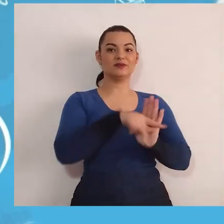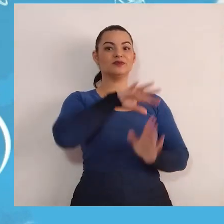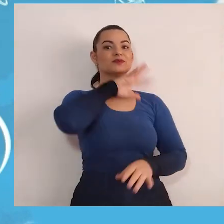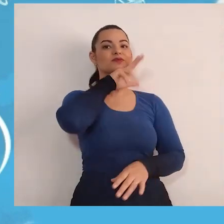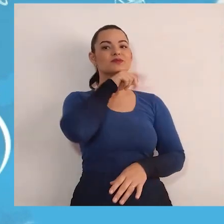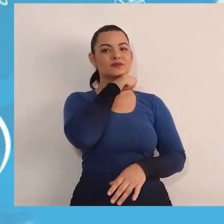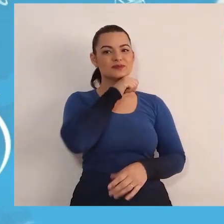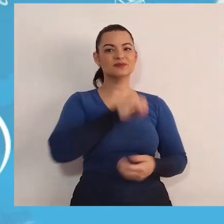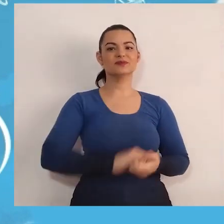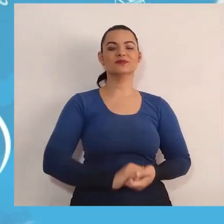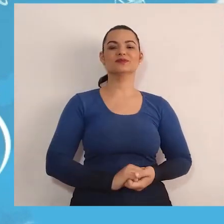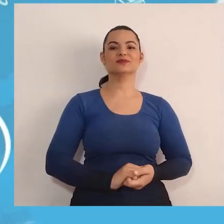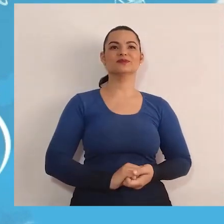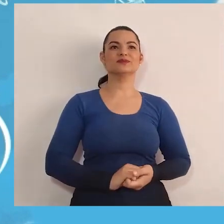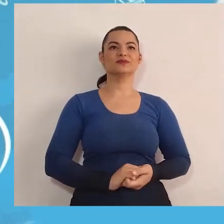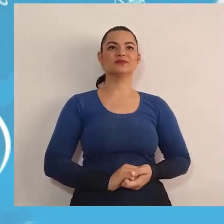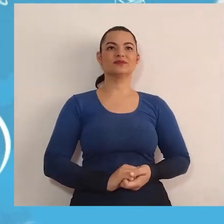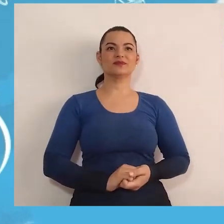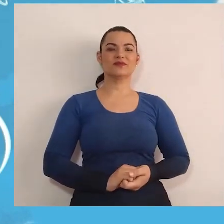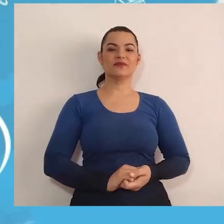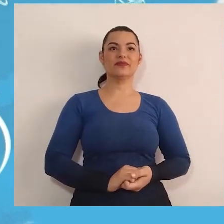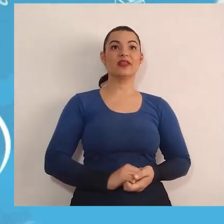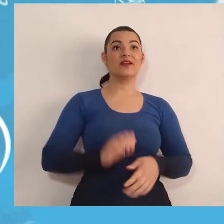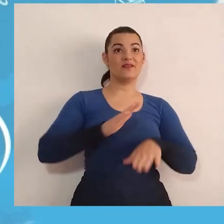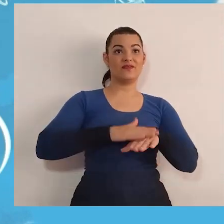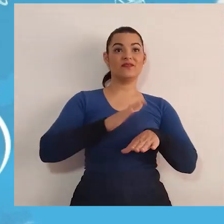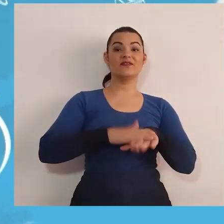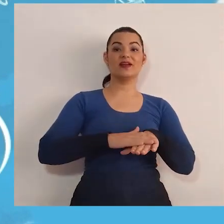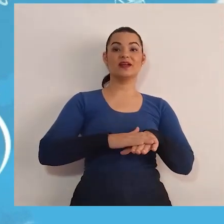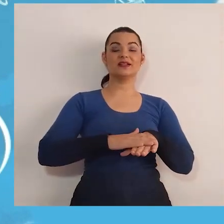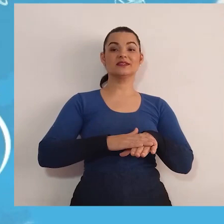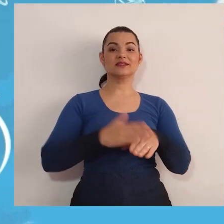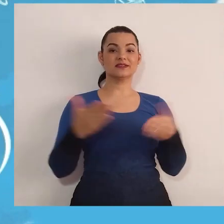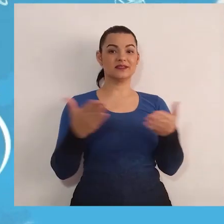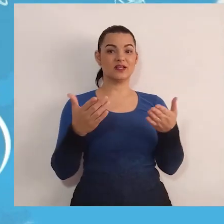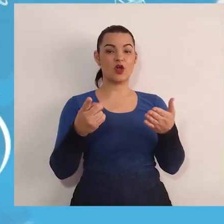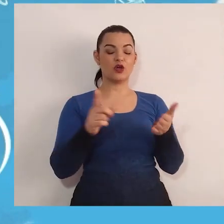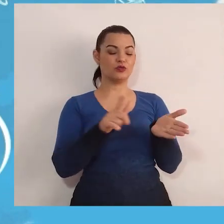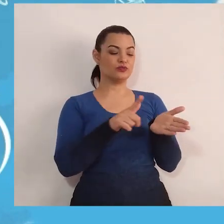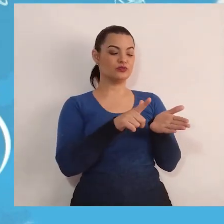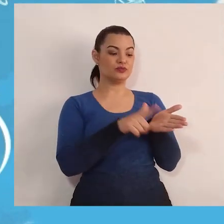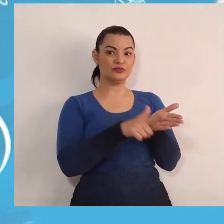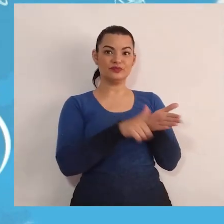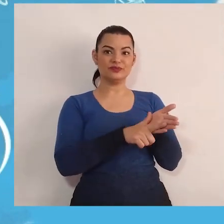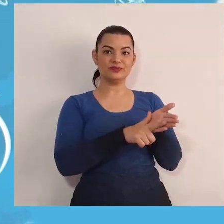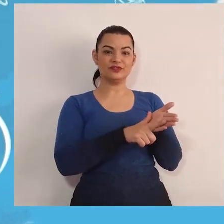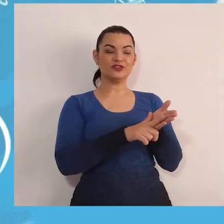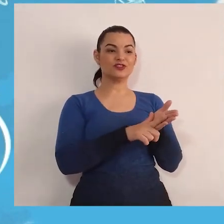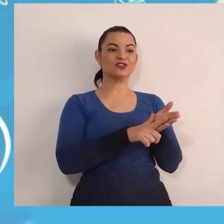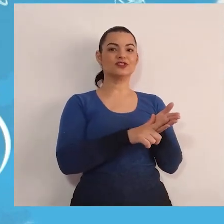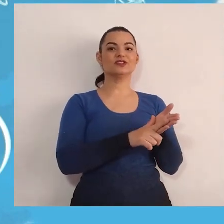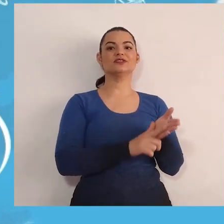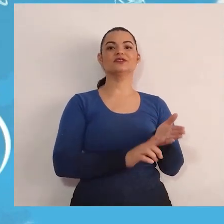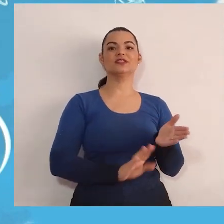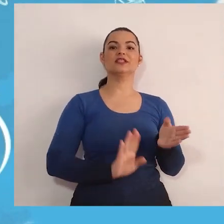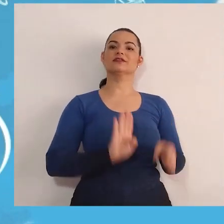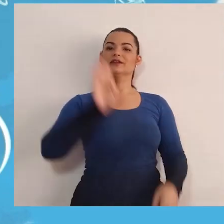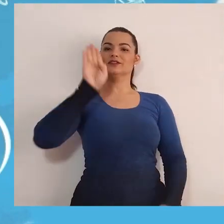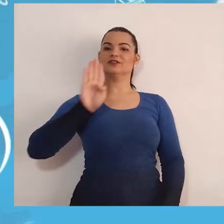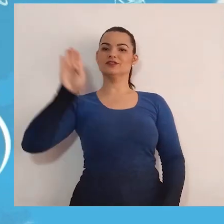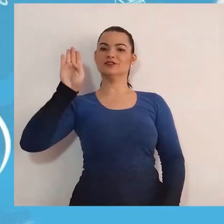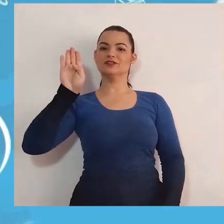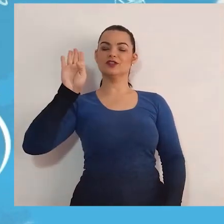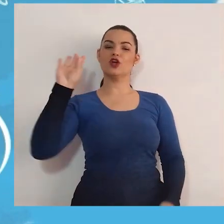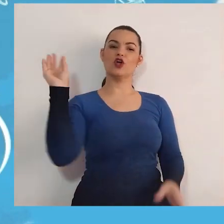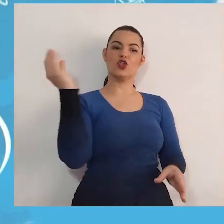Desgualdo e Pedro Marcum. Faça um panfleto de candidatura, coloque o nome, o número e invente uma sigla para o partido.